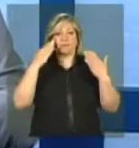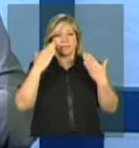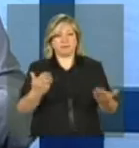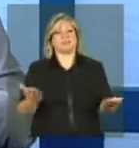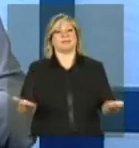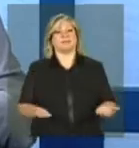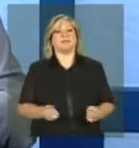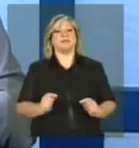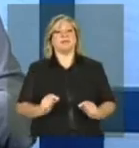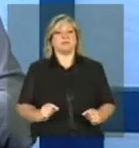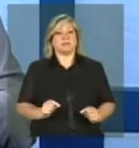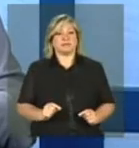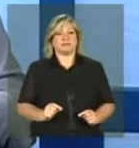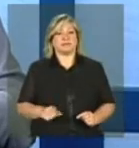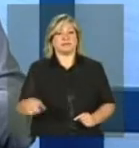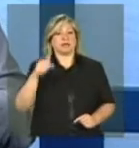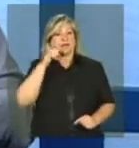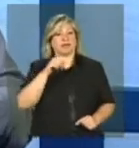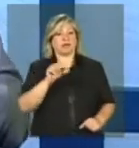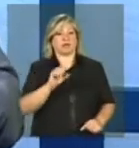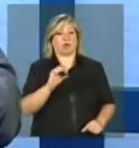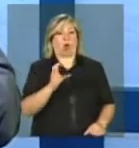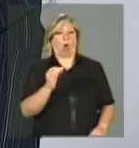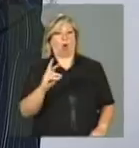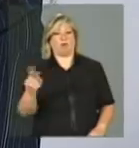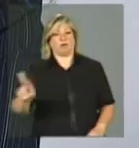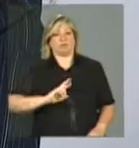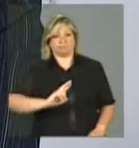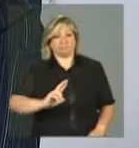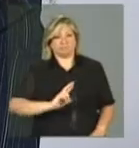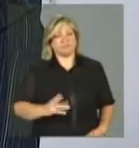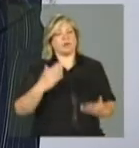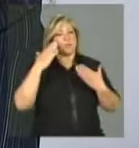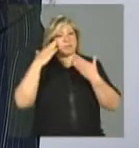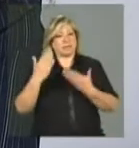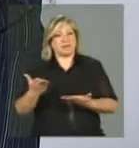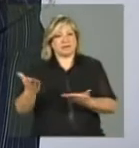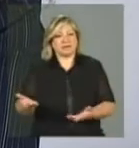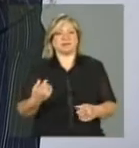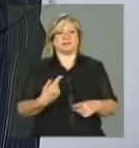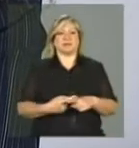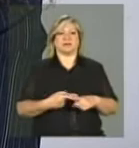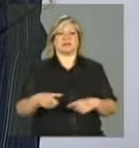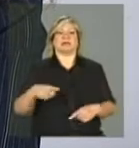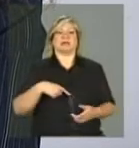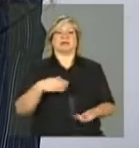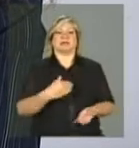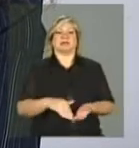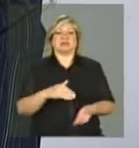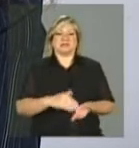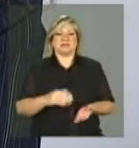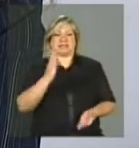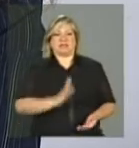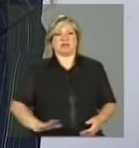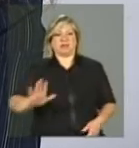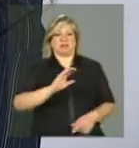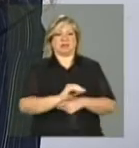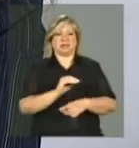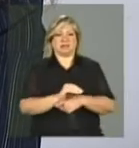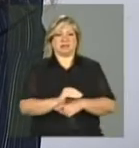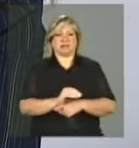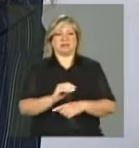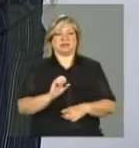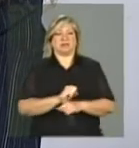Tabosa, que é coordenadora geral de serviços socioassistenciais à família da Secretaria Nacional de Assistência Social,